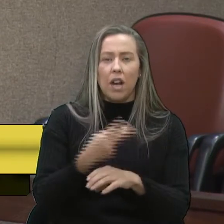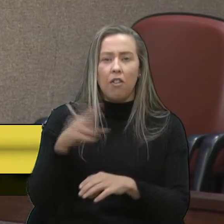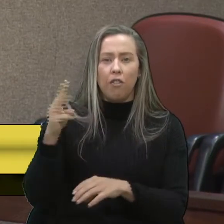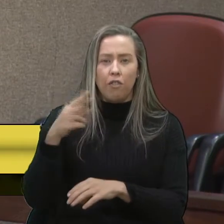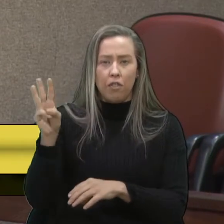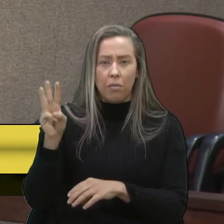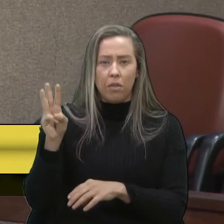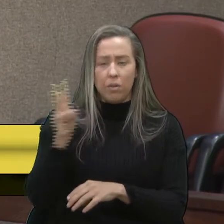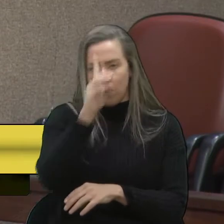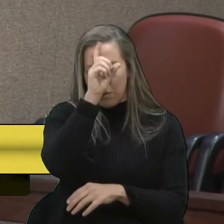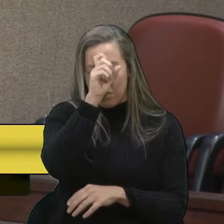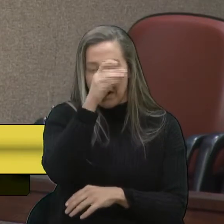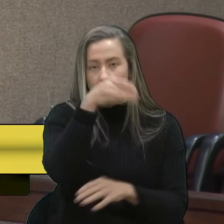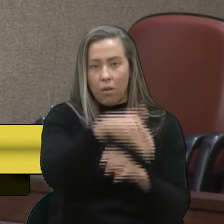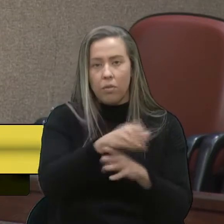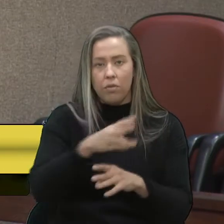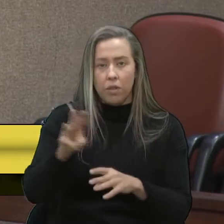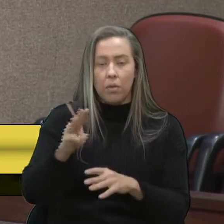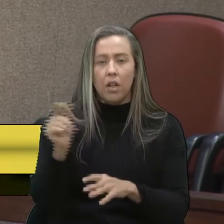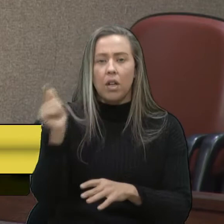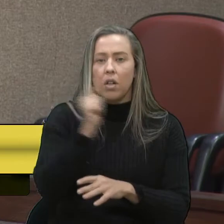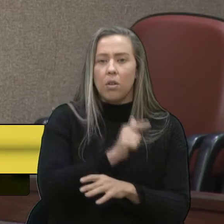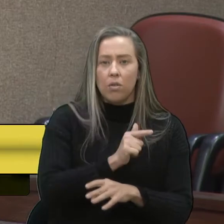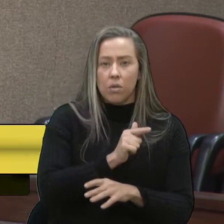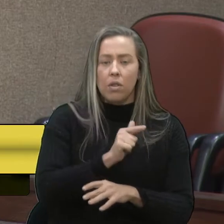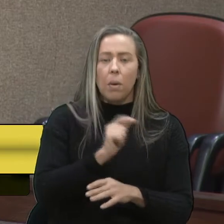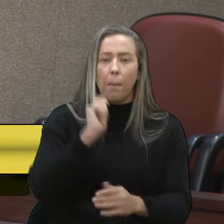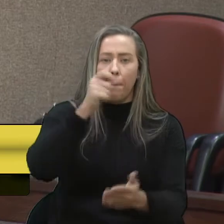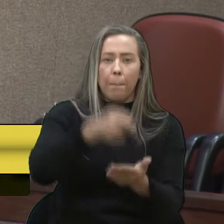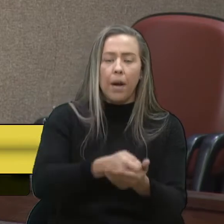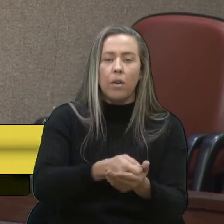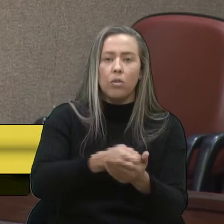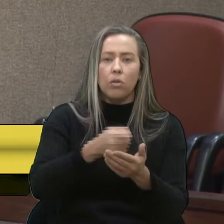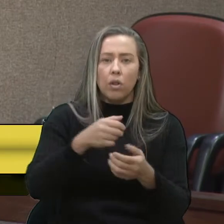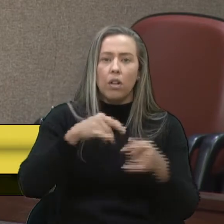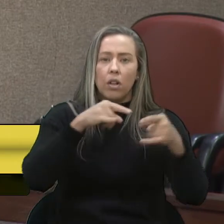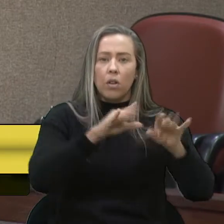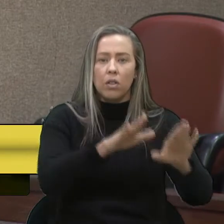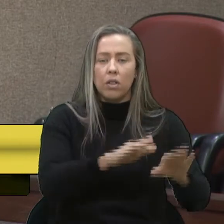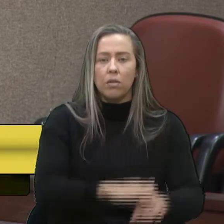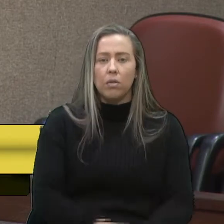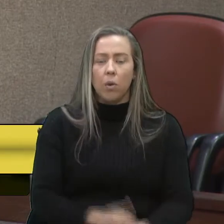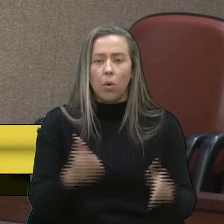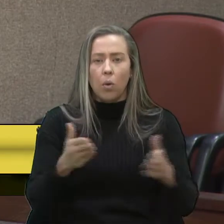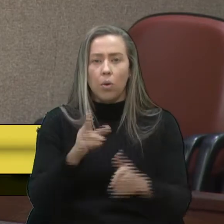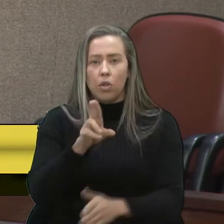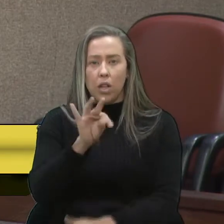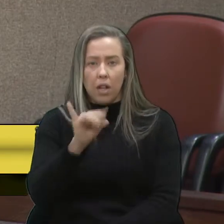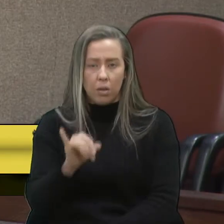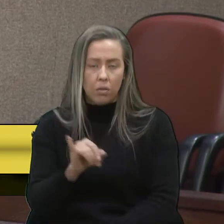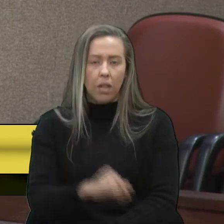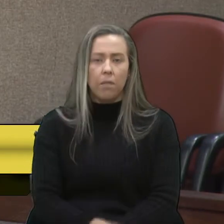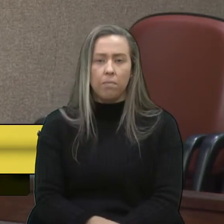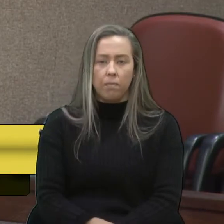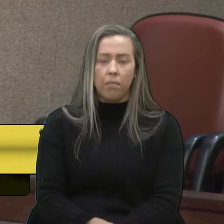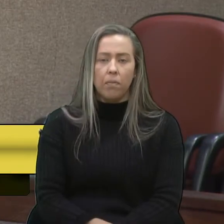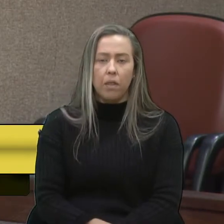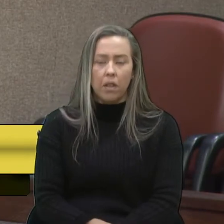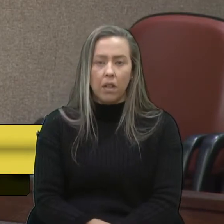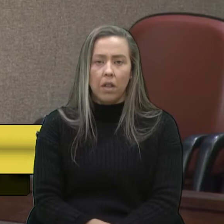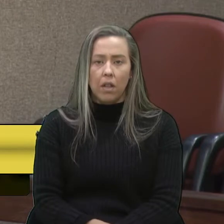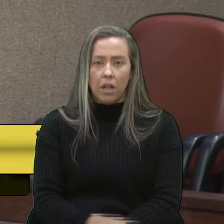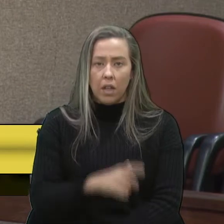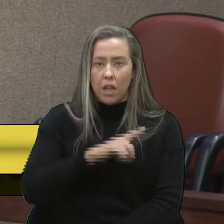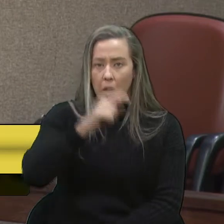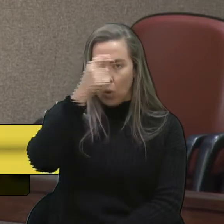né, vereador Felipe, e lá ele conseguiu, então, pagando sem internação. Bom, hoje ele está na UTI, a gente sabe que ele está